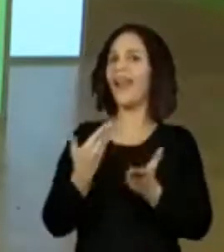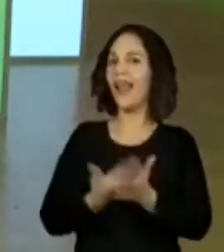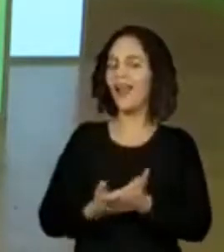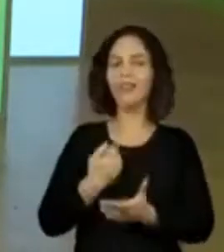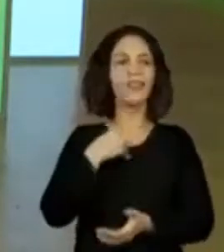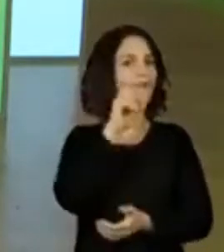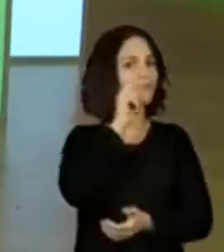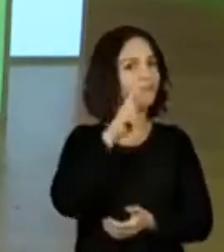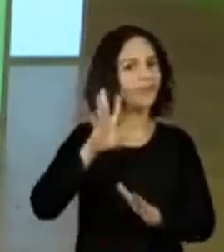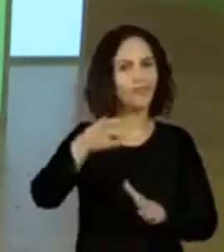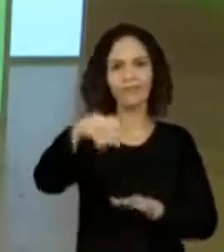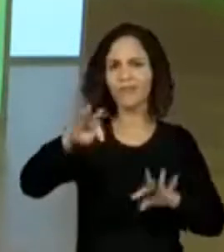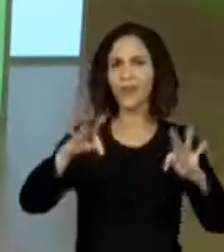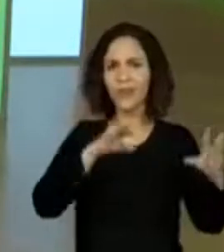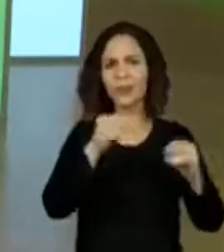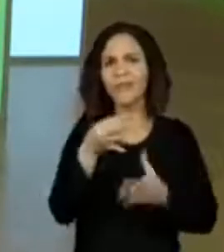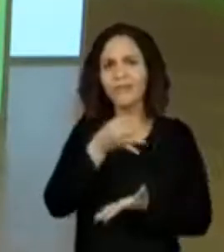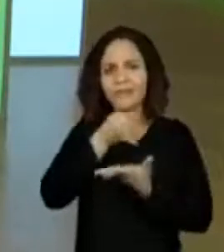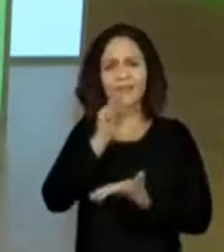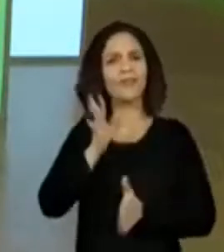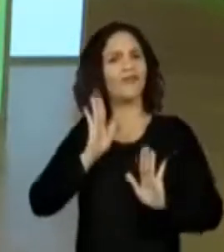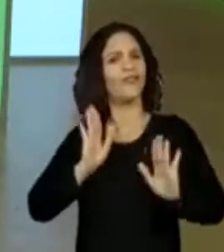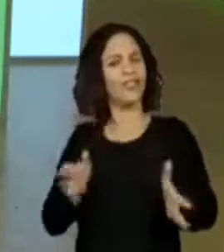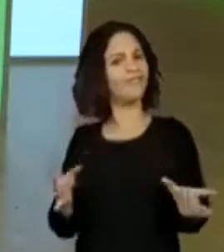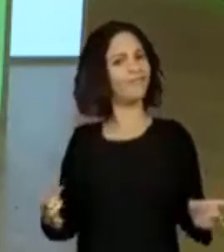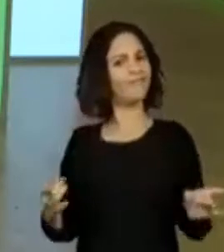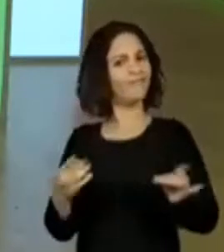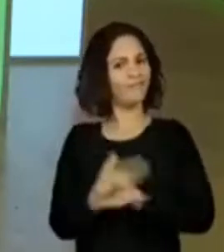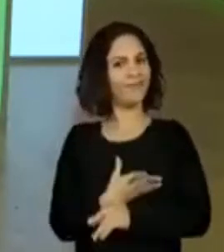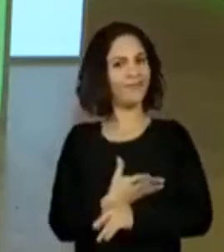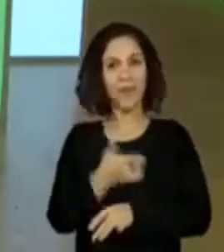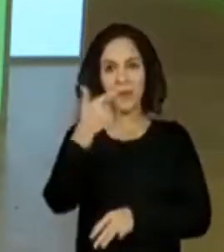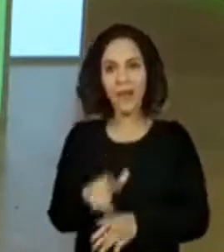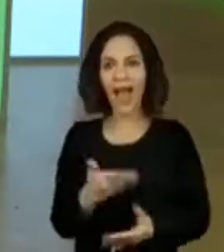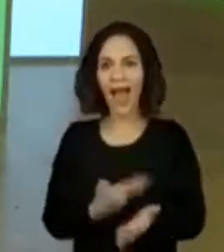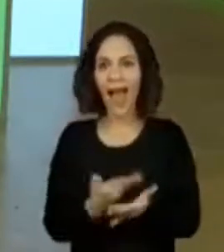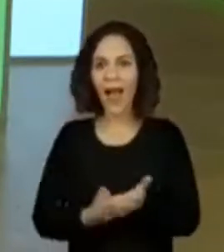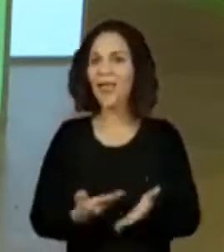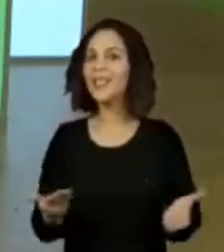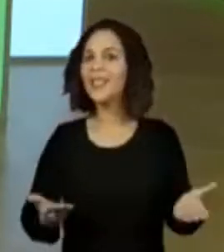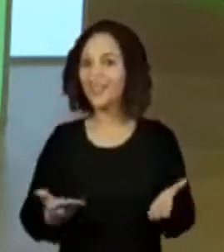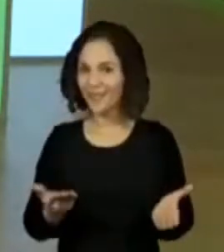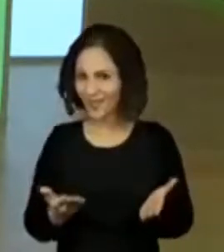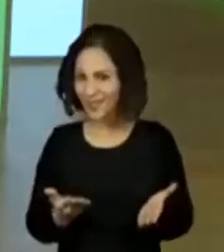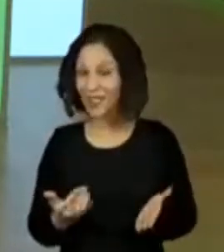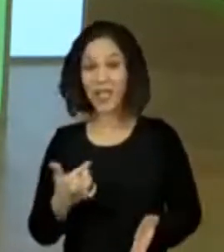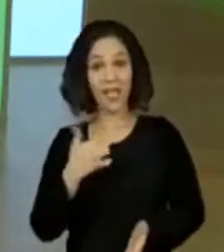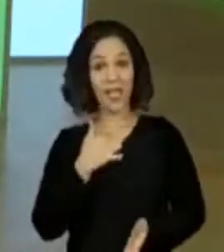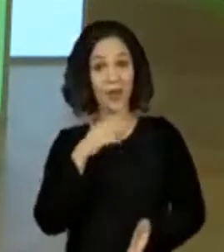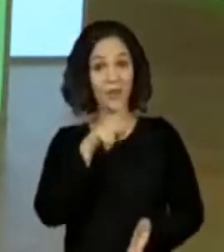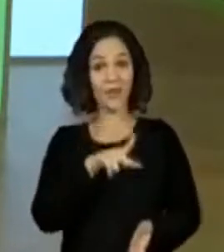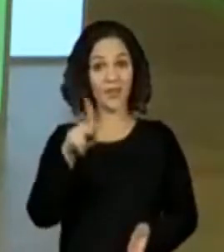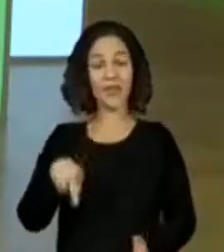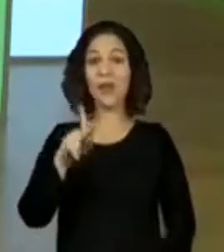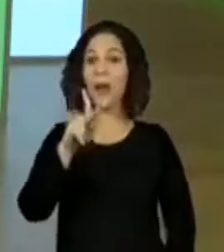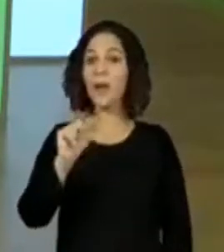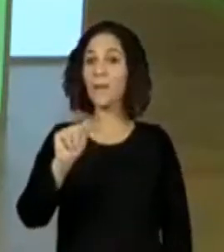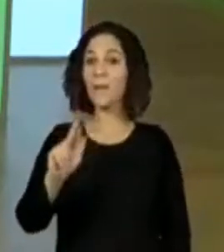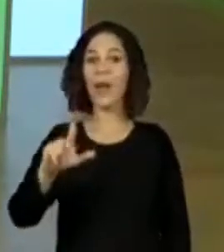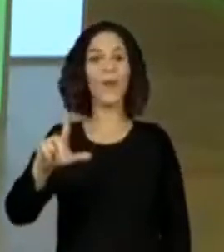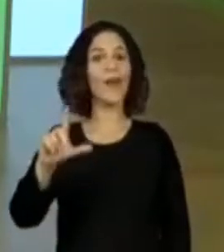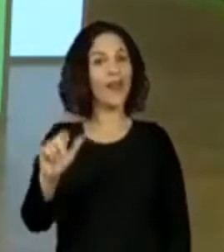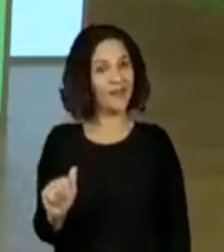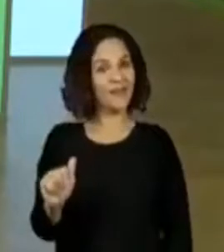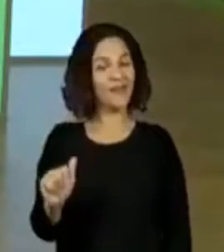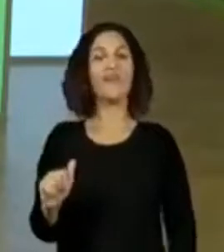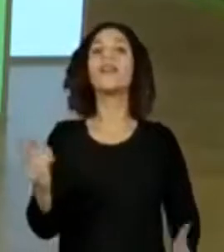mundo já tomou café, já está preparado para mais uma aula? Eu sou a ProPaula Pinheiro e